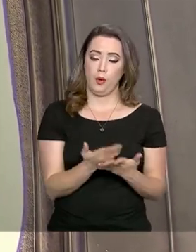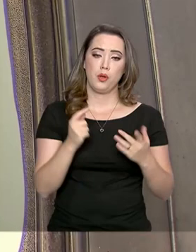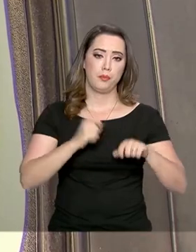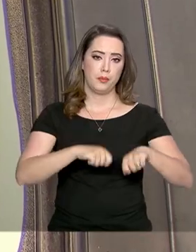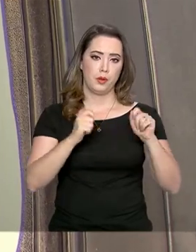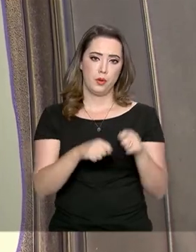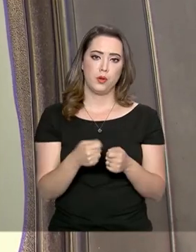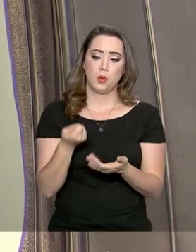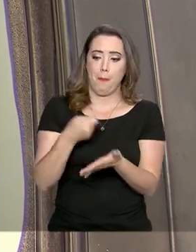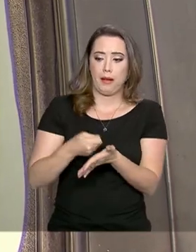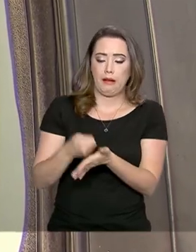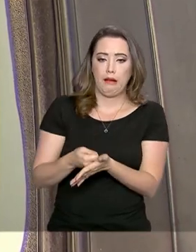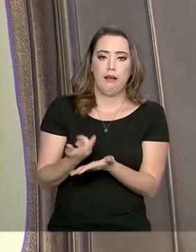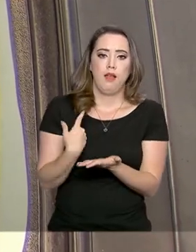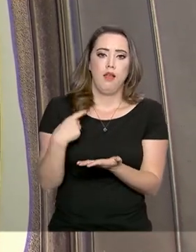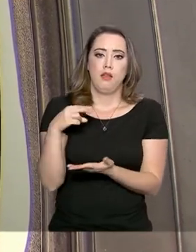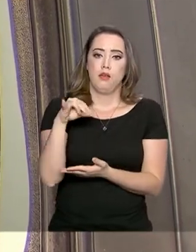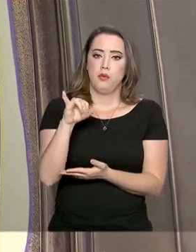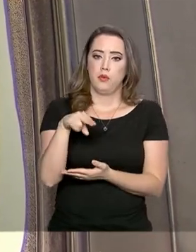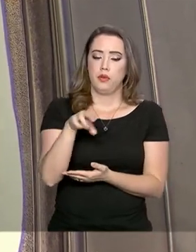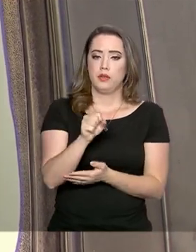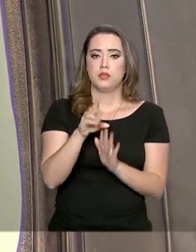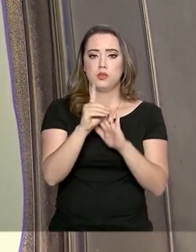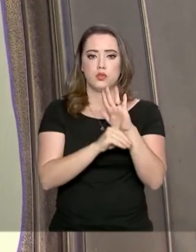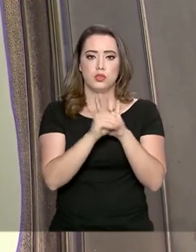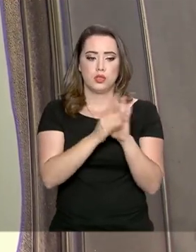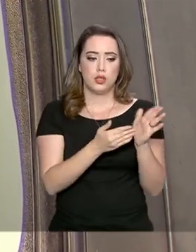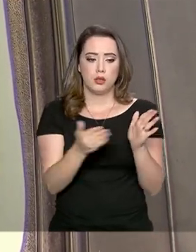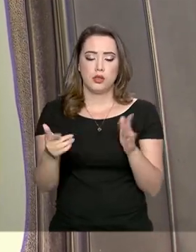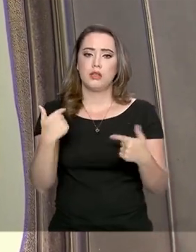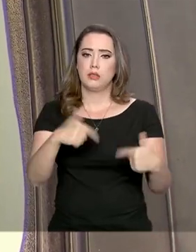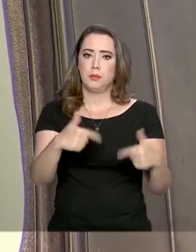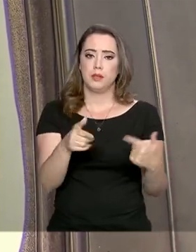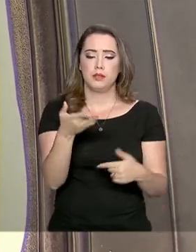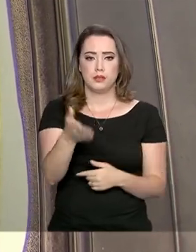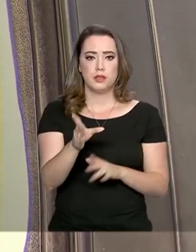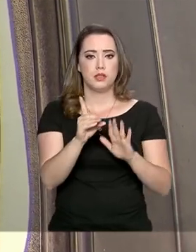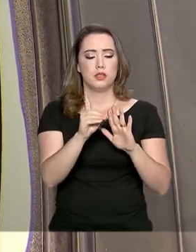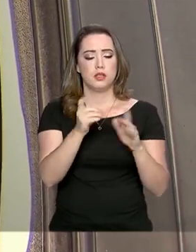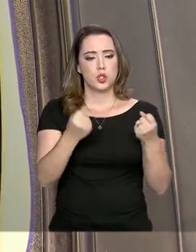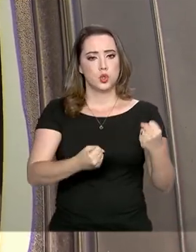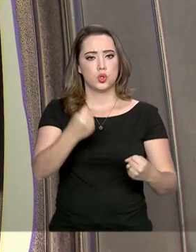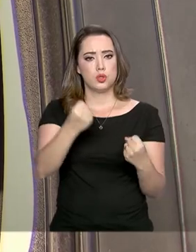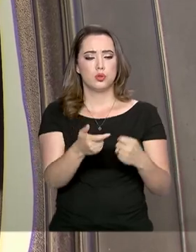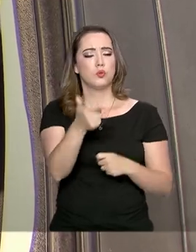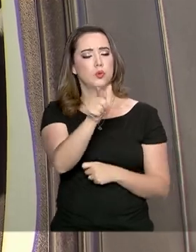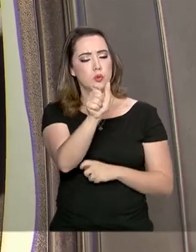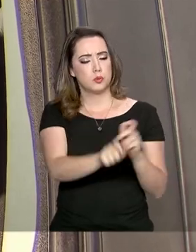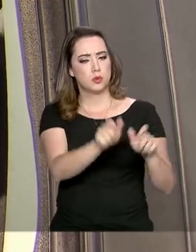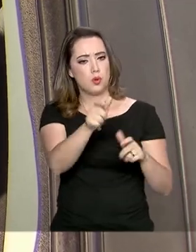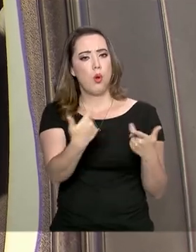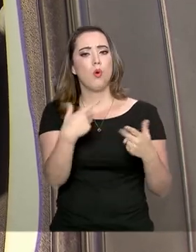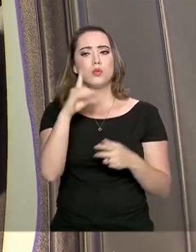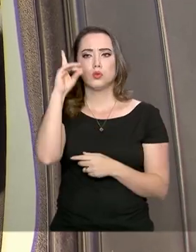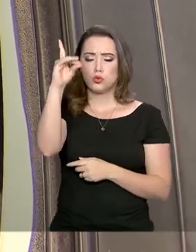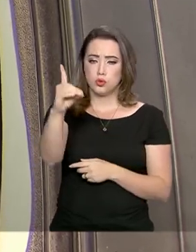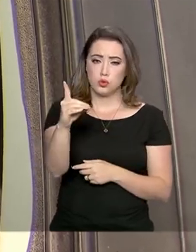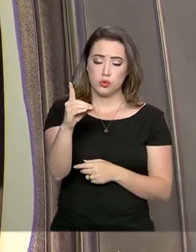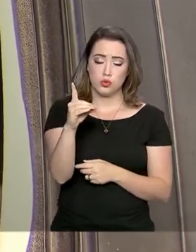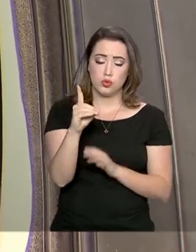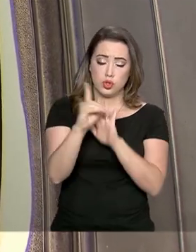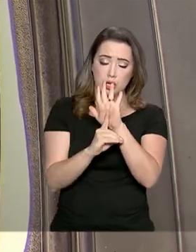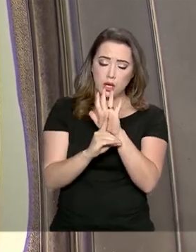eu posso recolher e ter o direito, do tempo que eu estou dedicando aqui, dirigindo para os outros, ter o direito também de, no futuro,